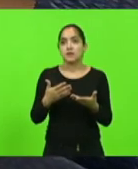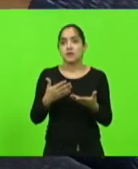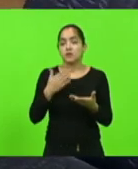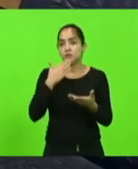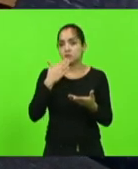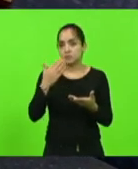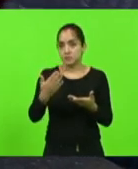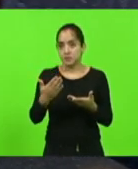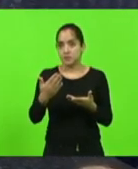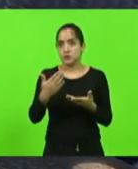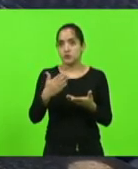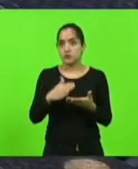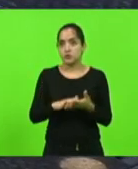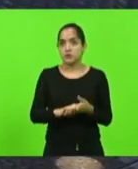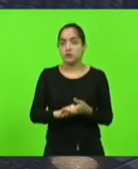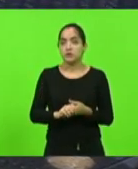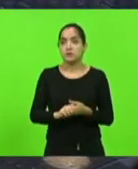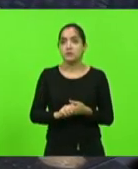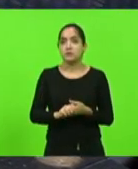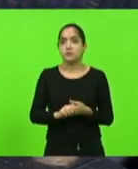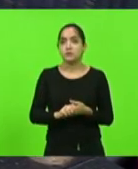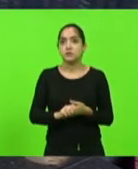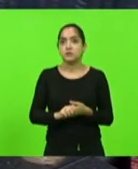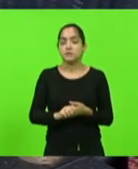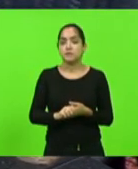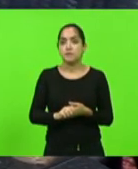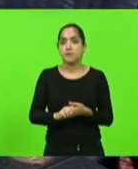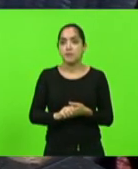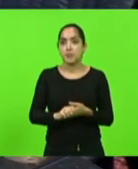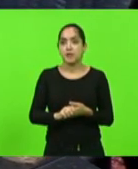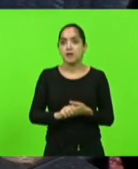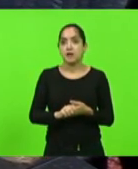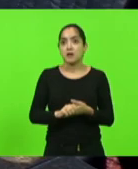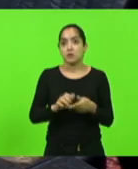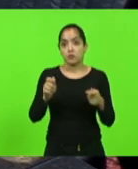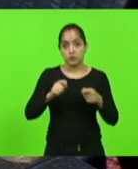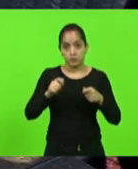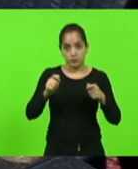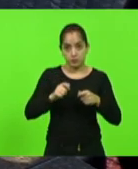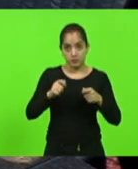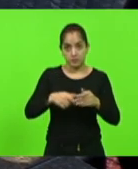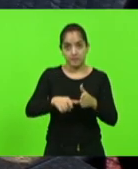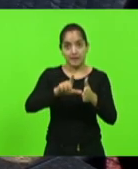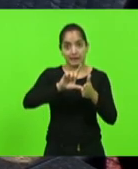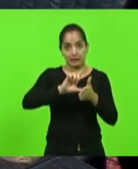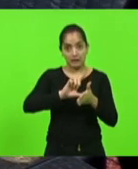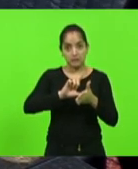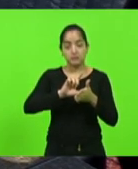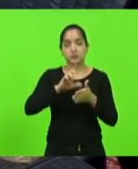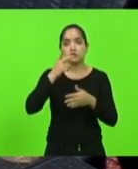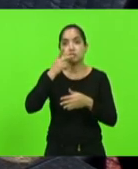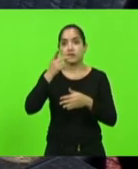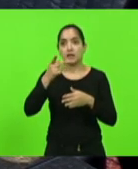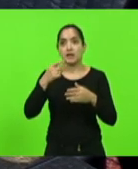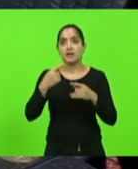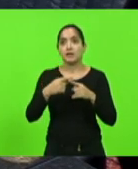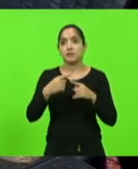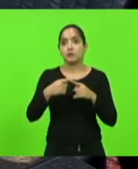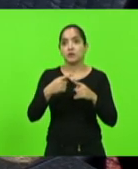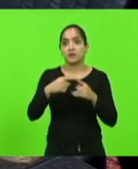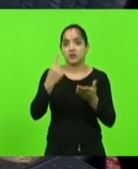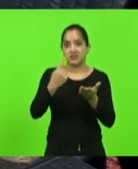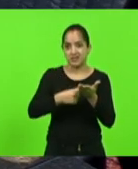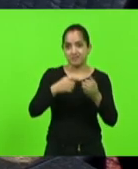pedir a Vossa Excelência, se porventura me permitisse, quando possível, antecipar a ordem de fala, porque eu tenho uma audiência que foi recém